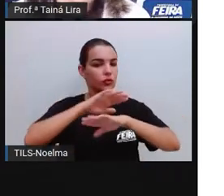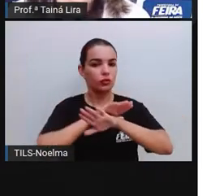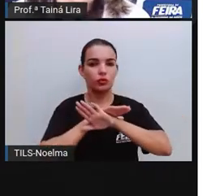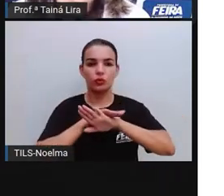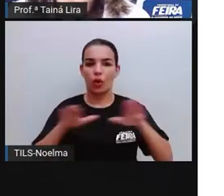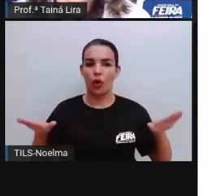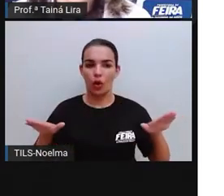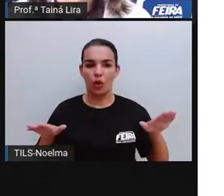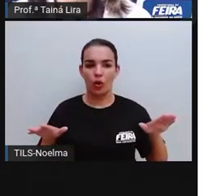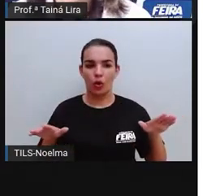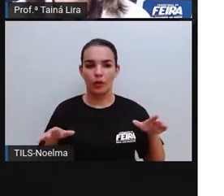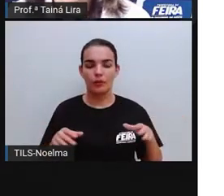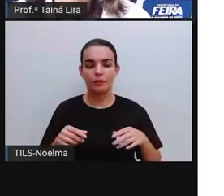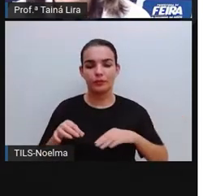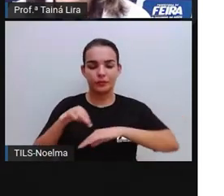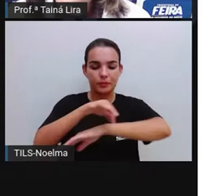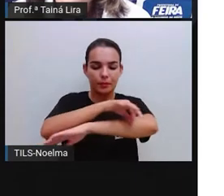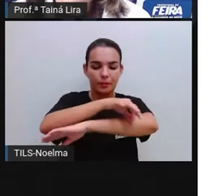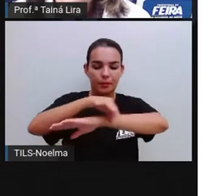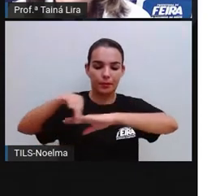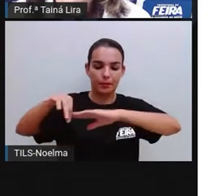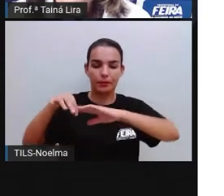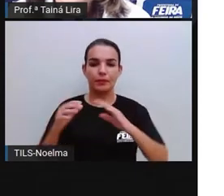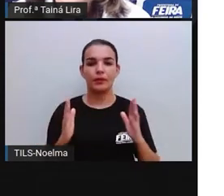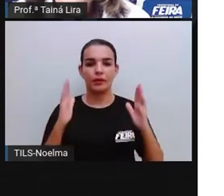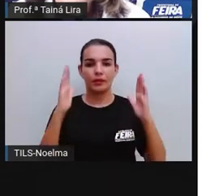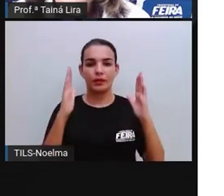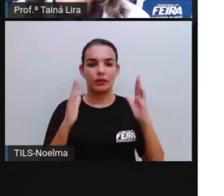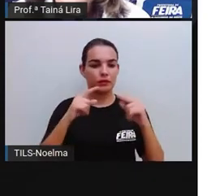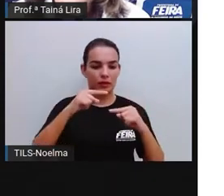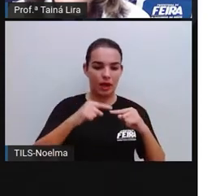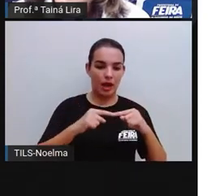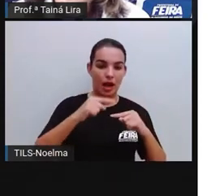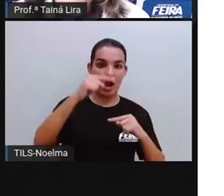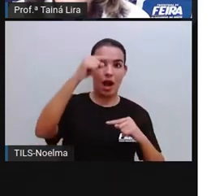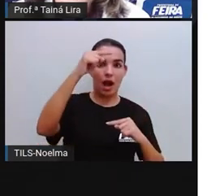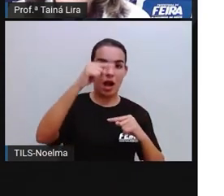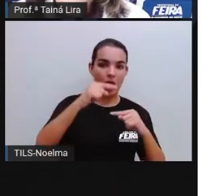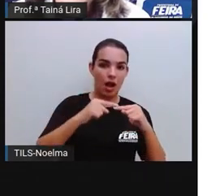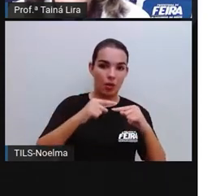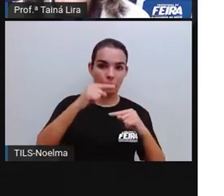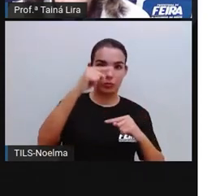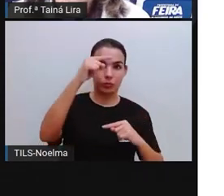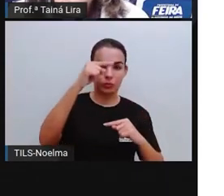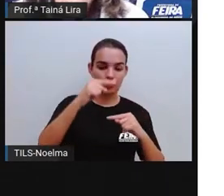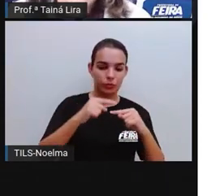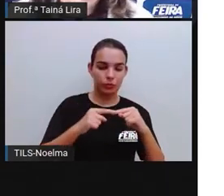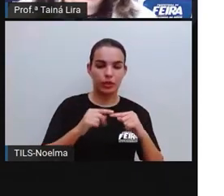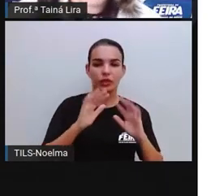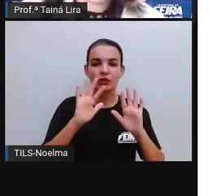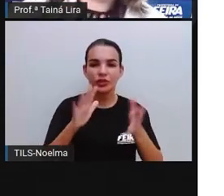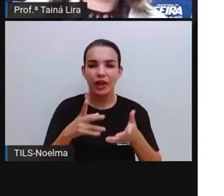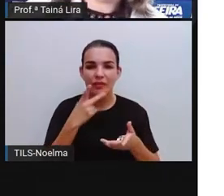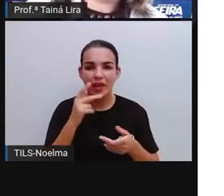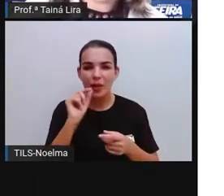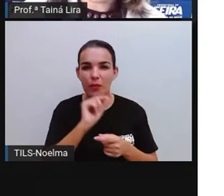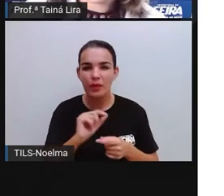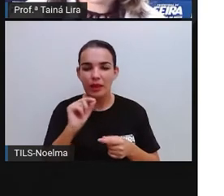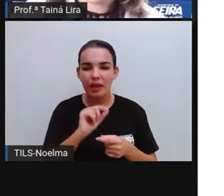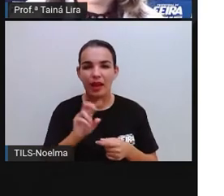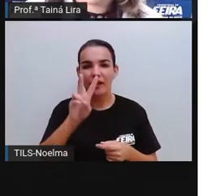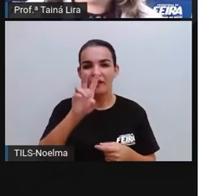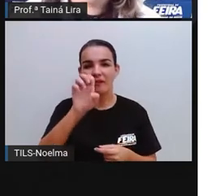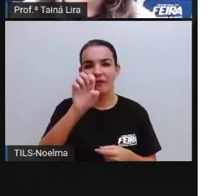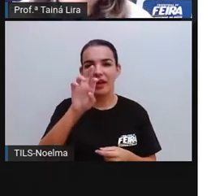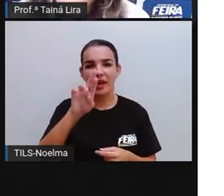Como, por exemplo, olha aqui no retângulo, o comprimento que é essa aresta, tá? Lembra, a Pró já falou que é vértice e